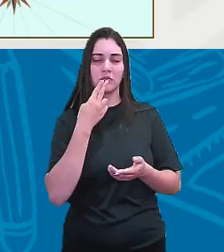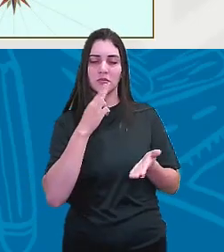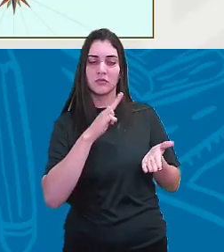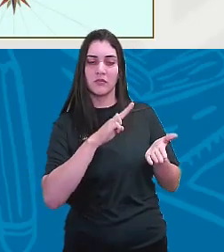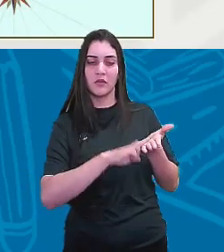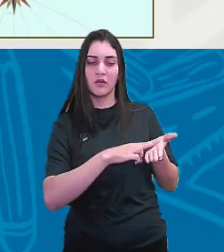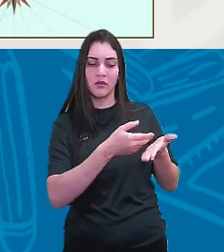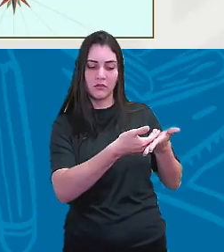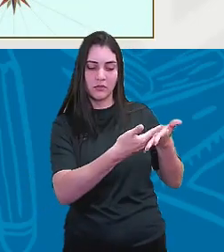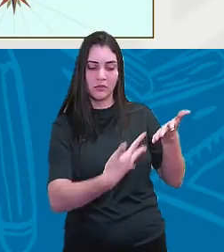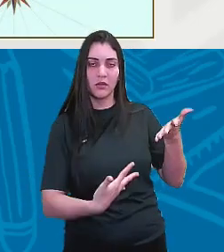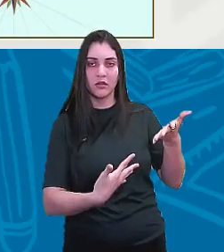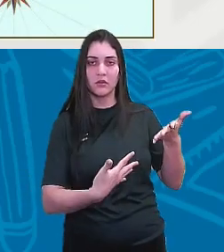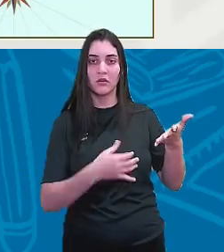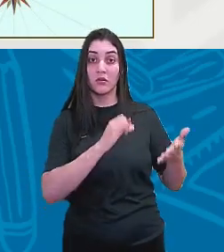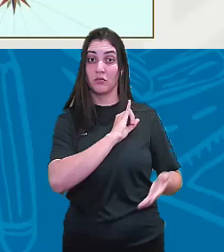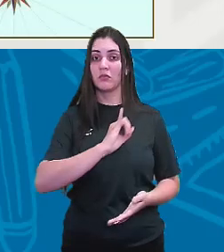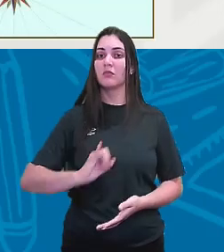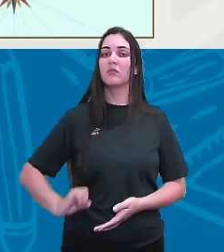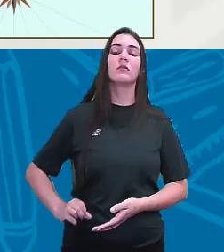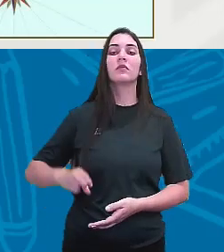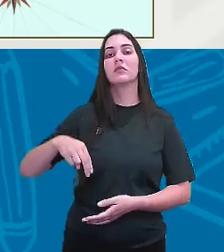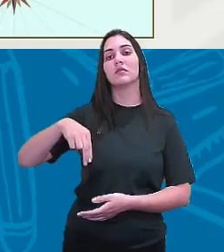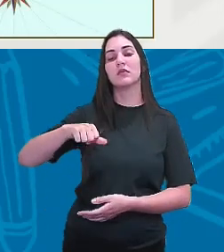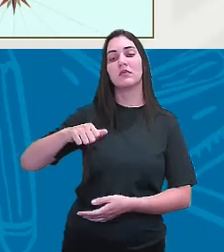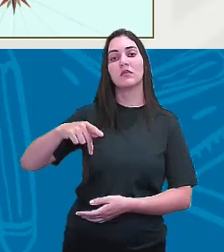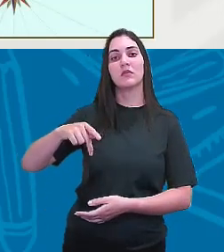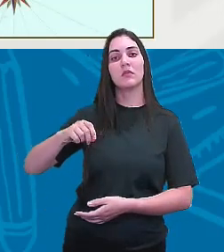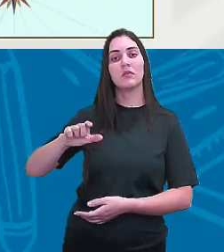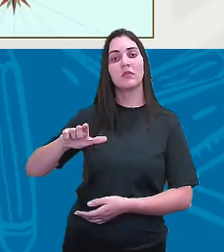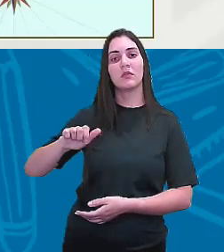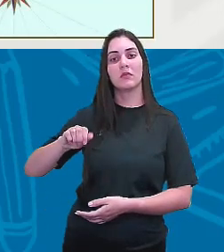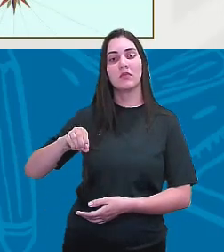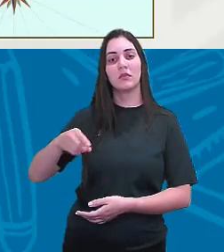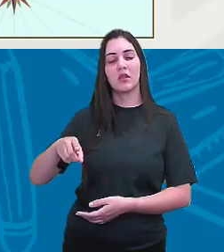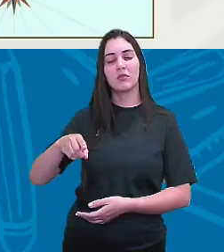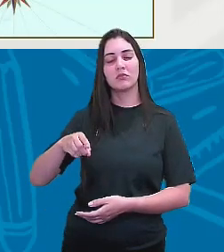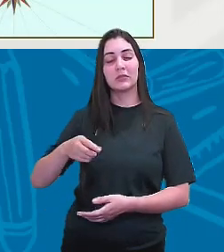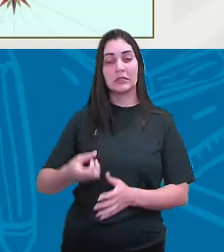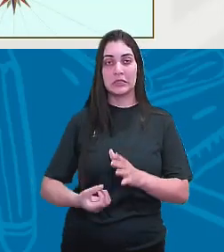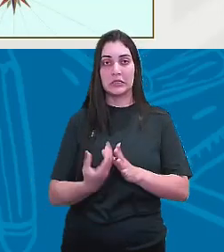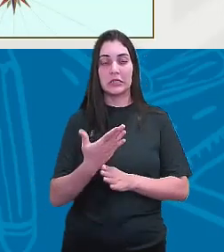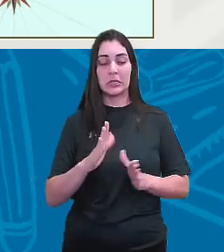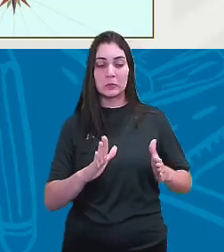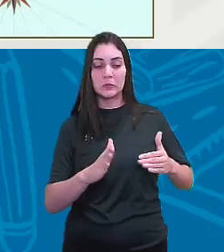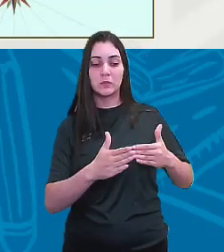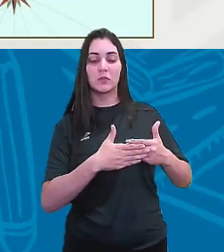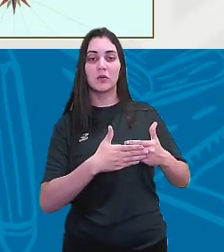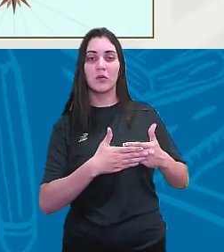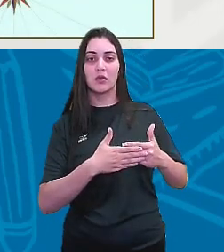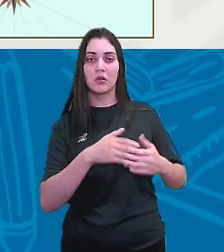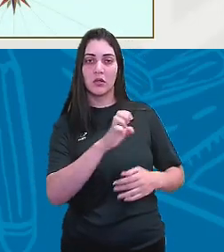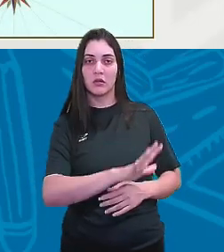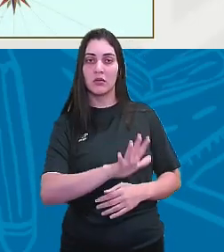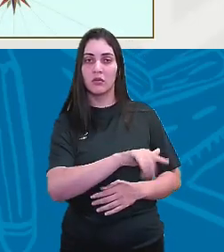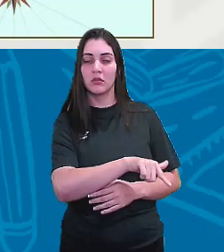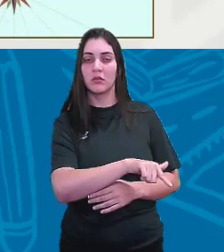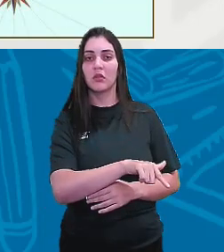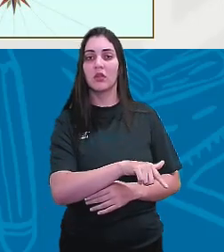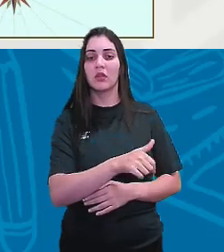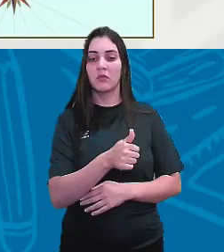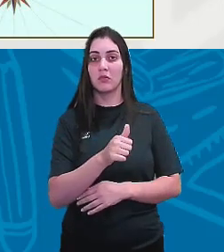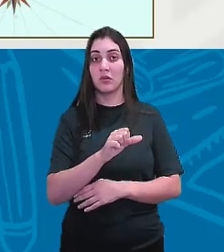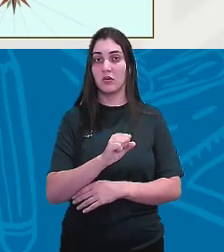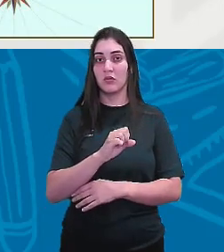imperador, o Napoleão, ele institui criando esse bloqueio continental, ela é de 1806.